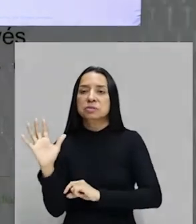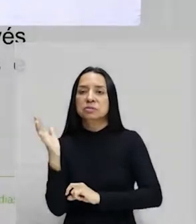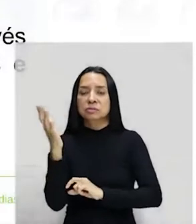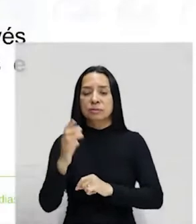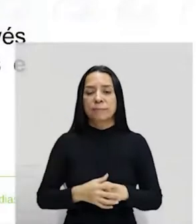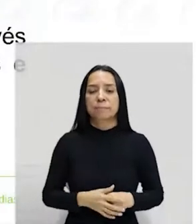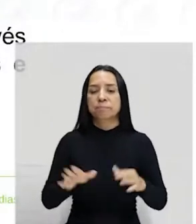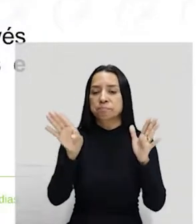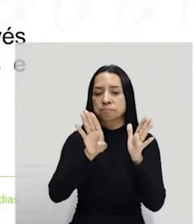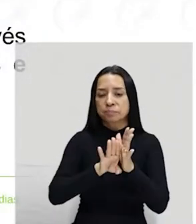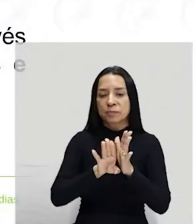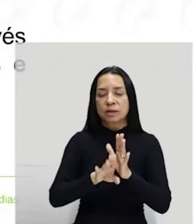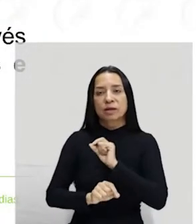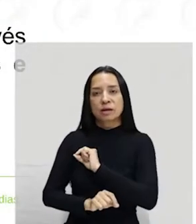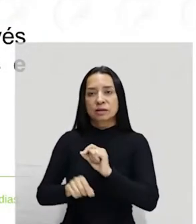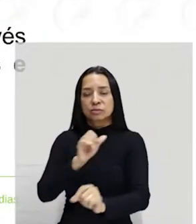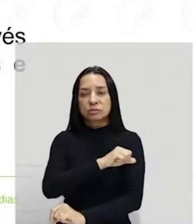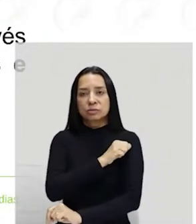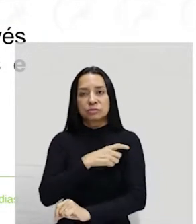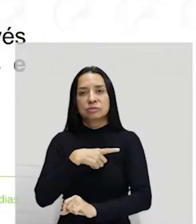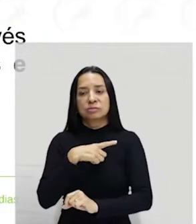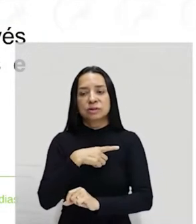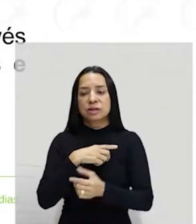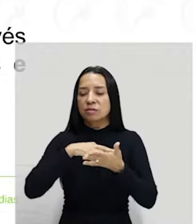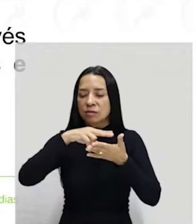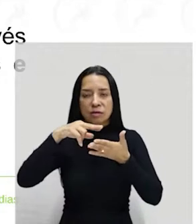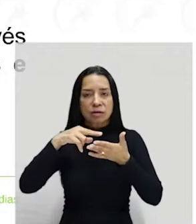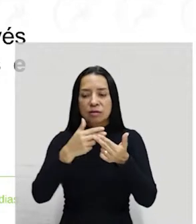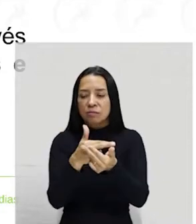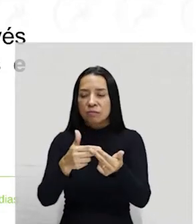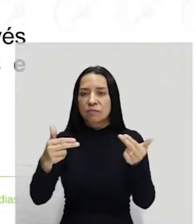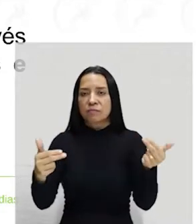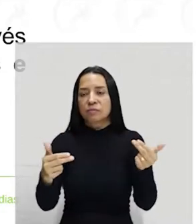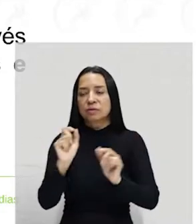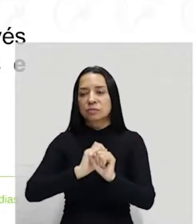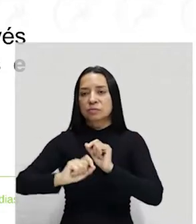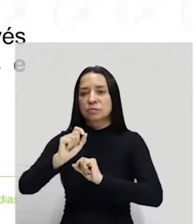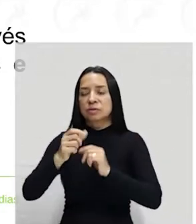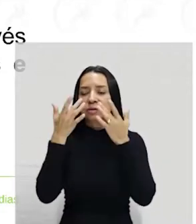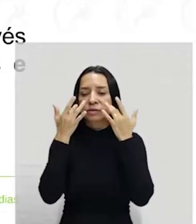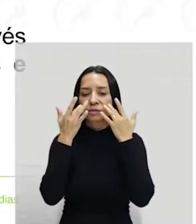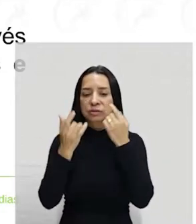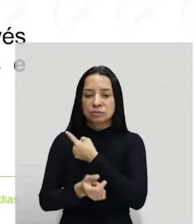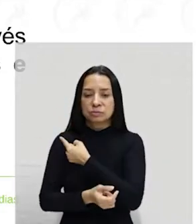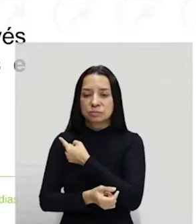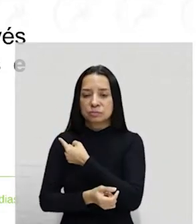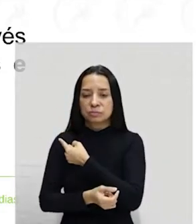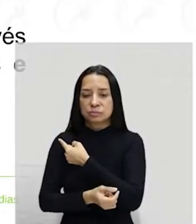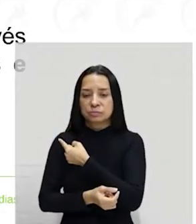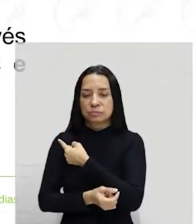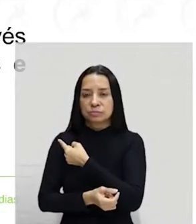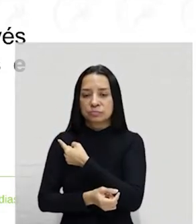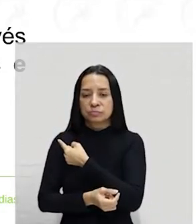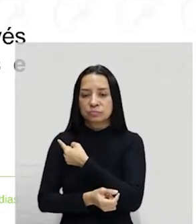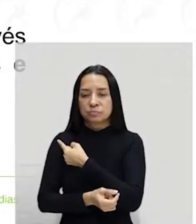E essa chegada ao Rio de Janeiro trouxe uma série de artistas, entre eles Debré, Tonay e Montigny. Eu vou já falar